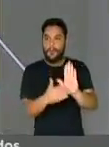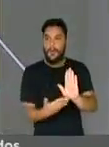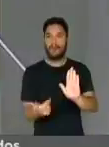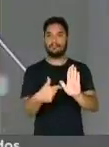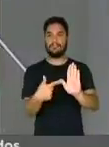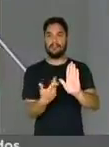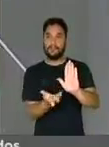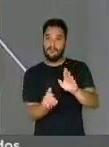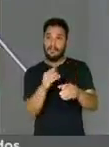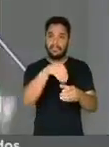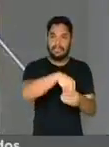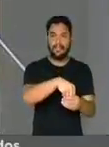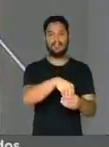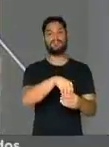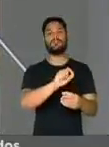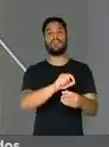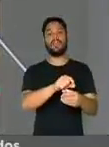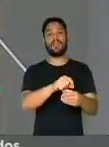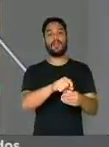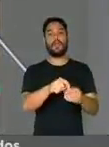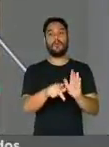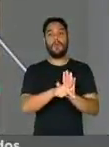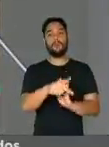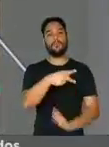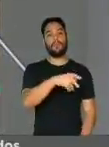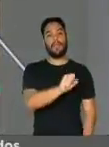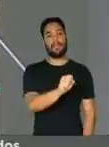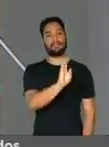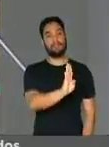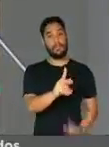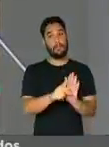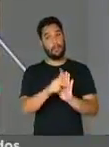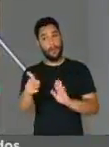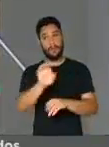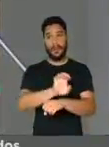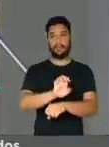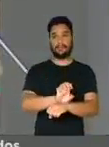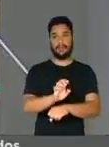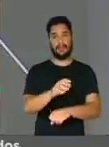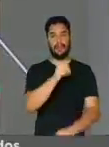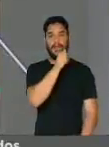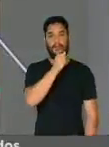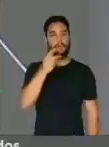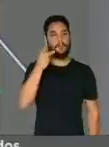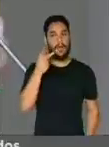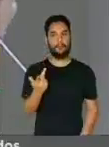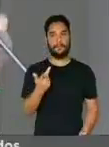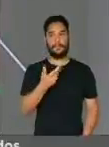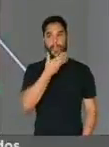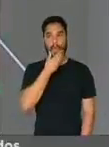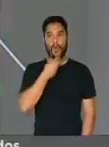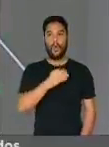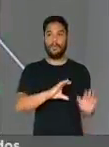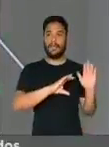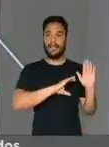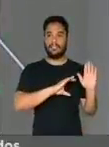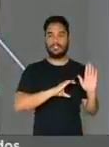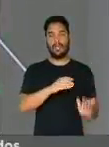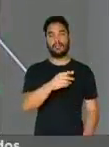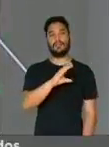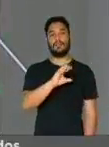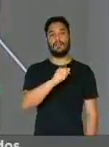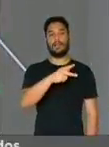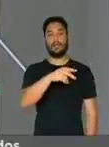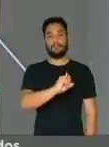incorporadas ao programa de governo do PSB Amapá, coordenado pelo pré-candidato, o senador